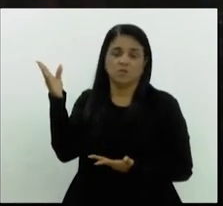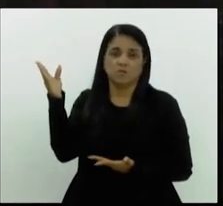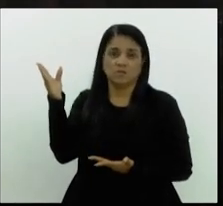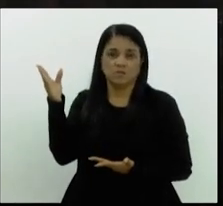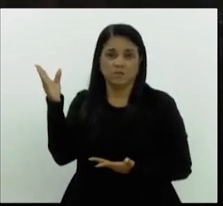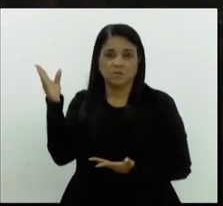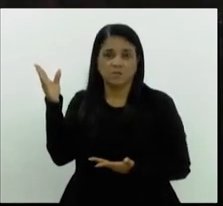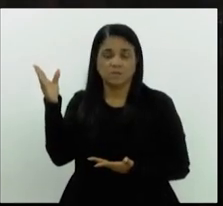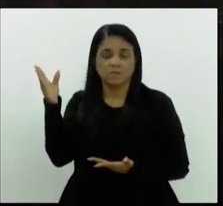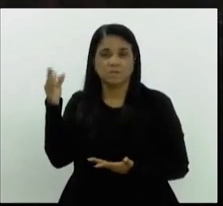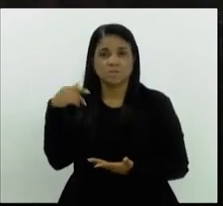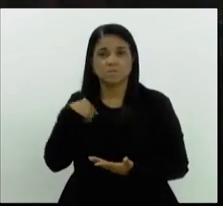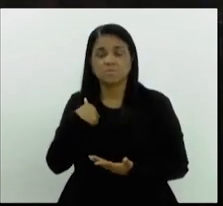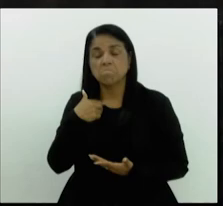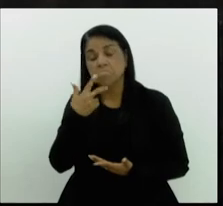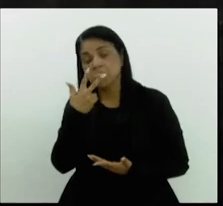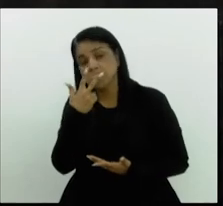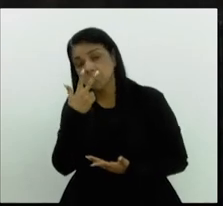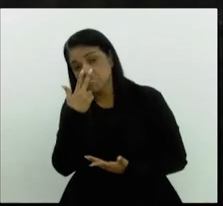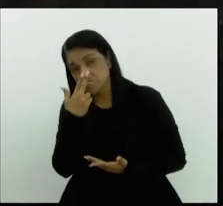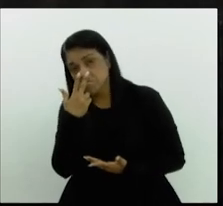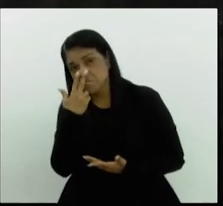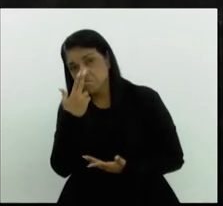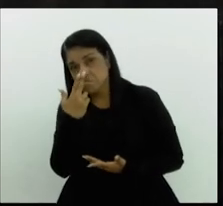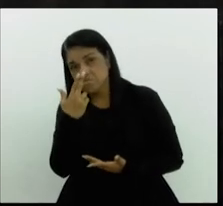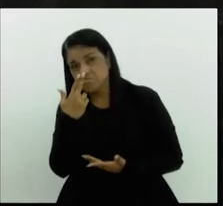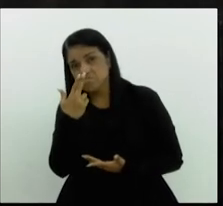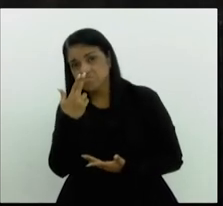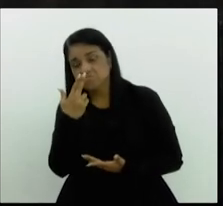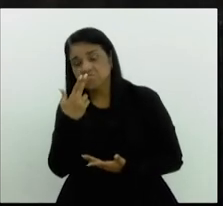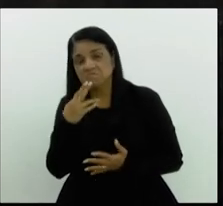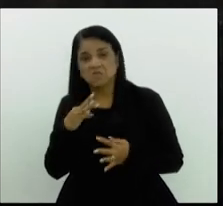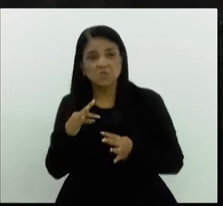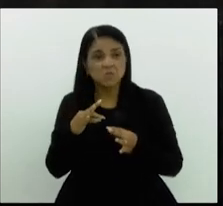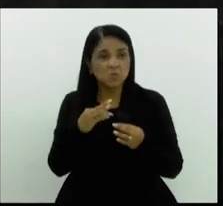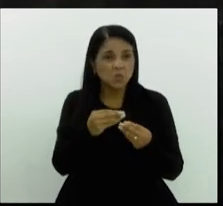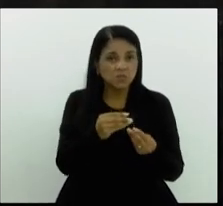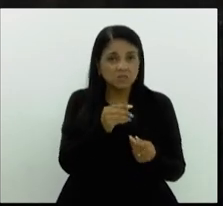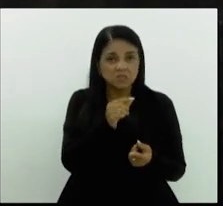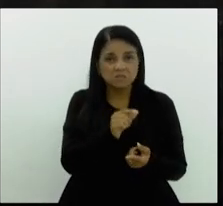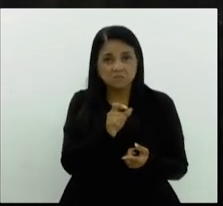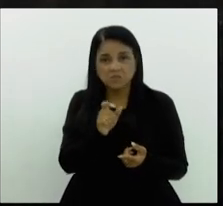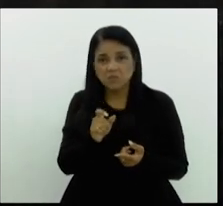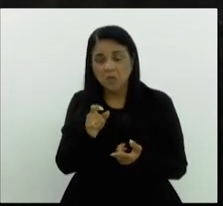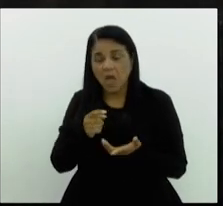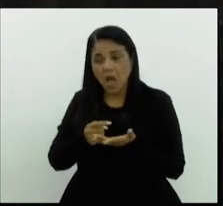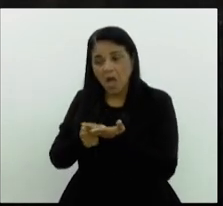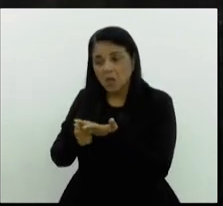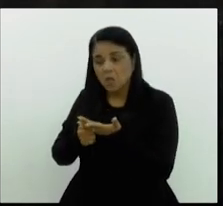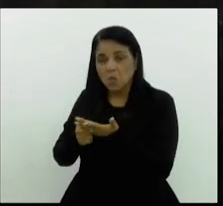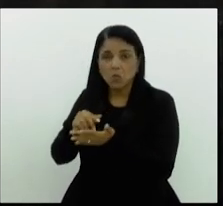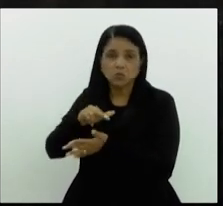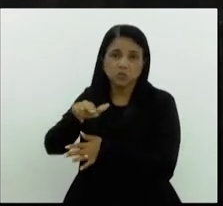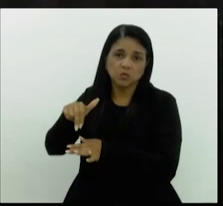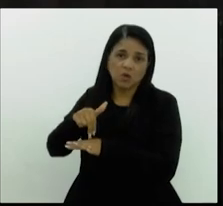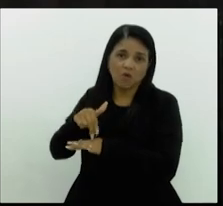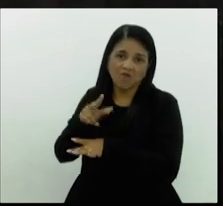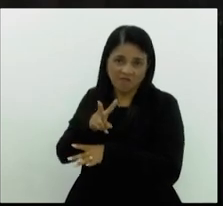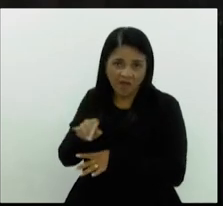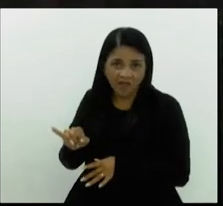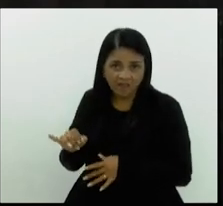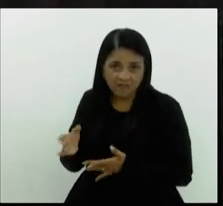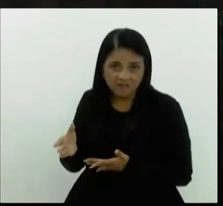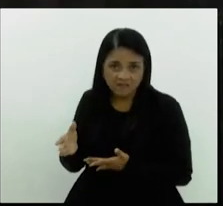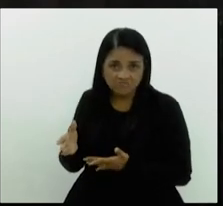Mas parece que fica todo mundo achando que vai fazer um acordo com a União. A